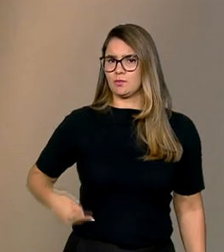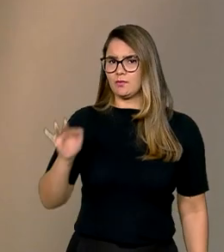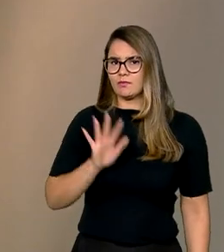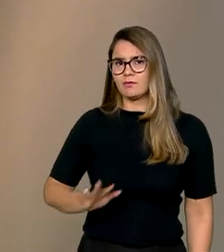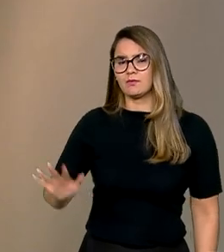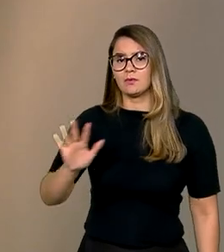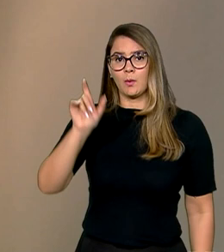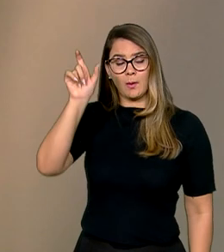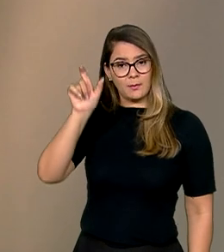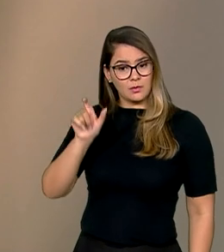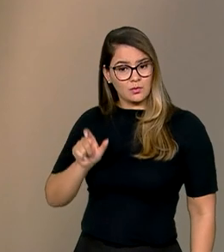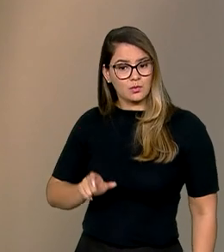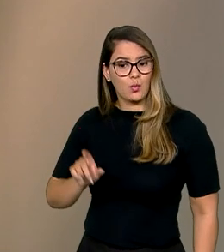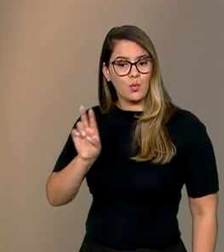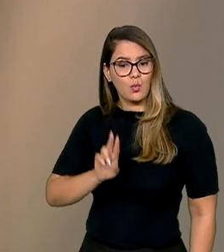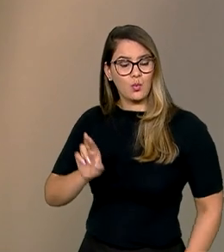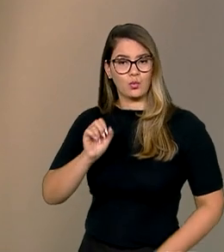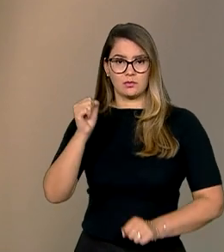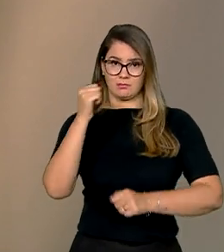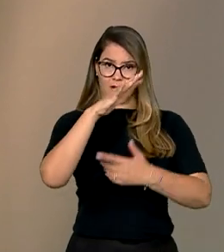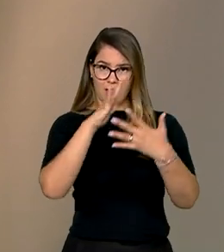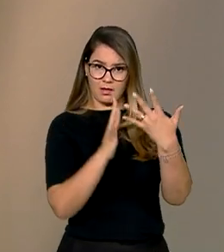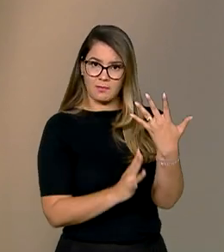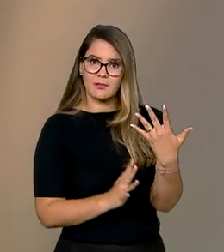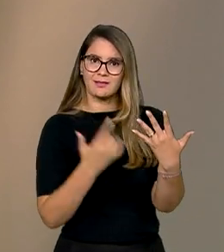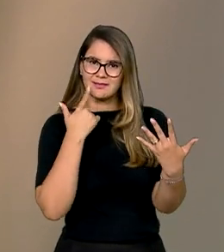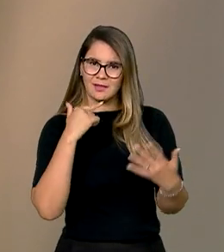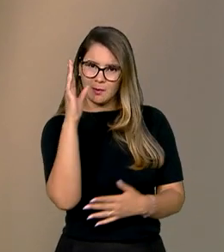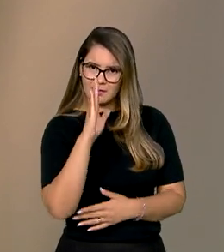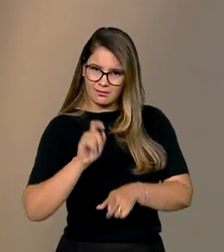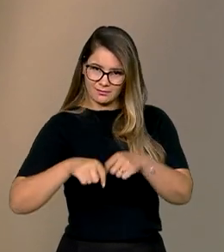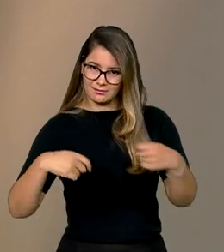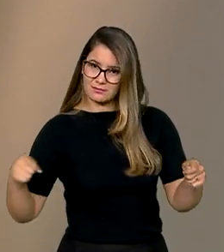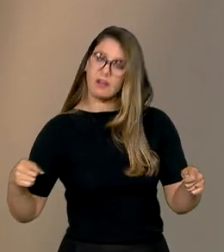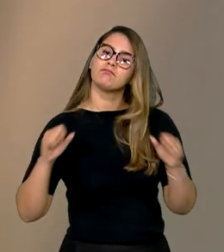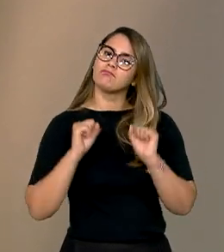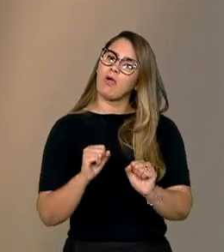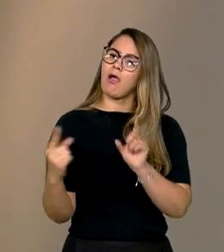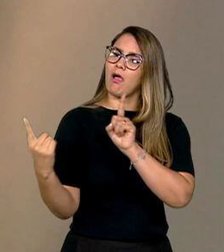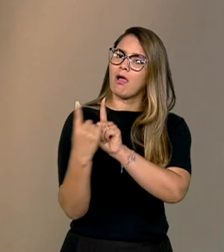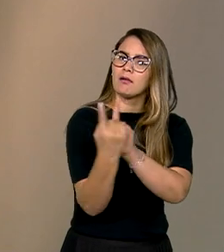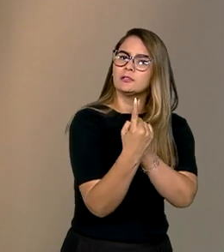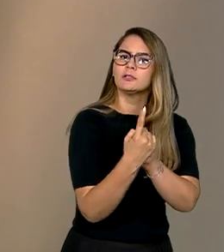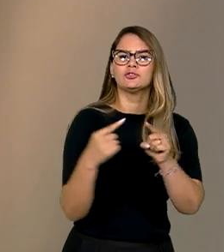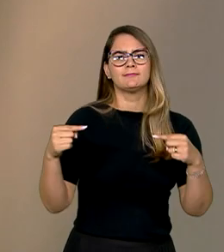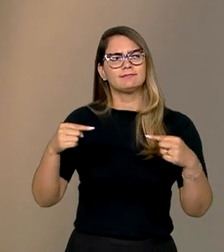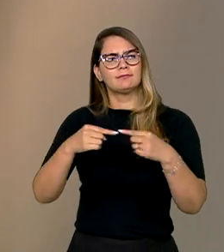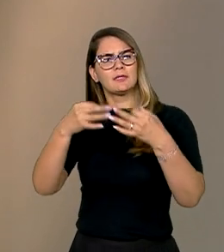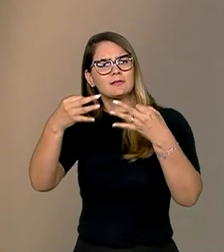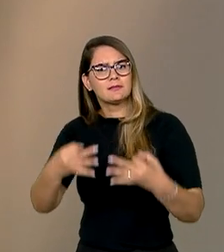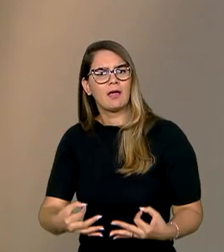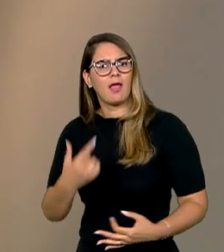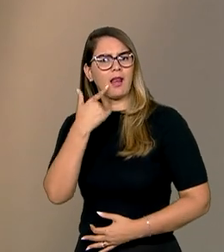pessoa que use libras, a língua brasileira de sinais, possa ser atendida adequadamente na sua